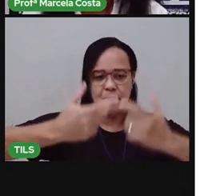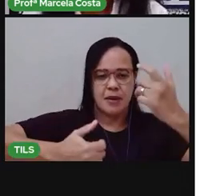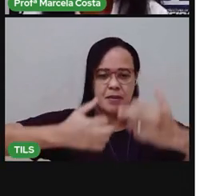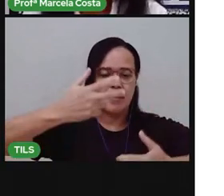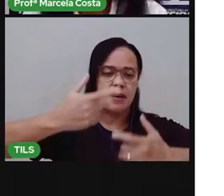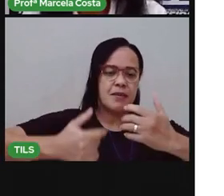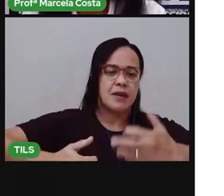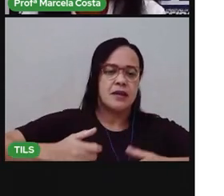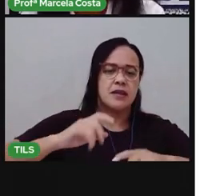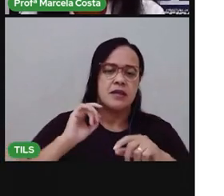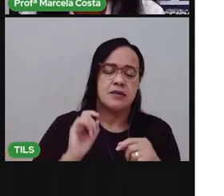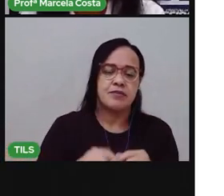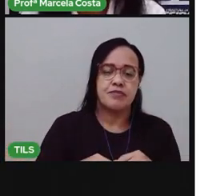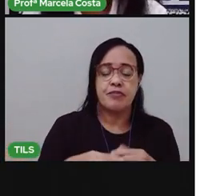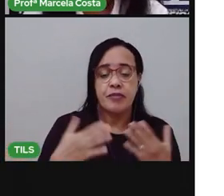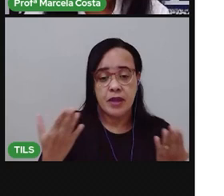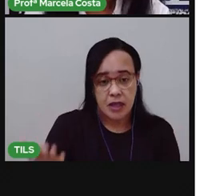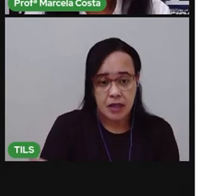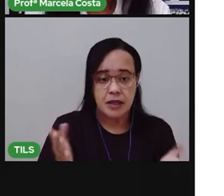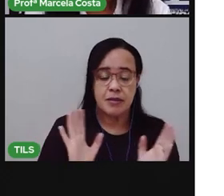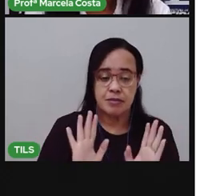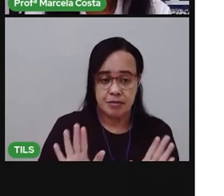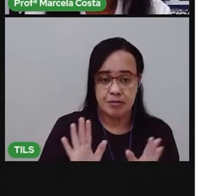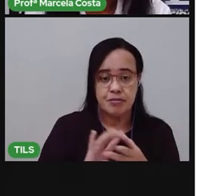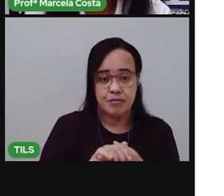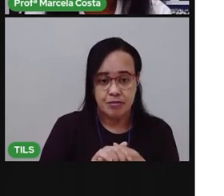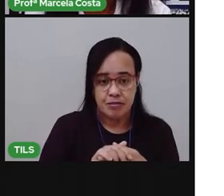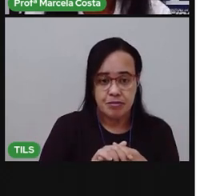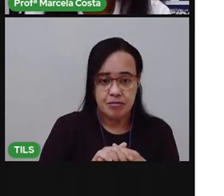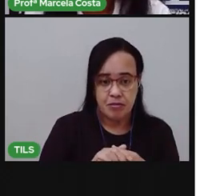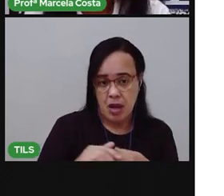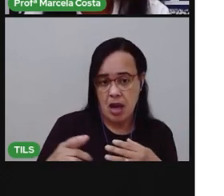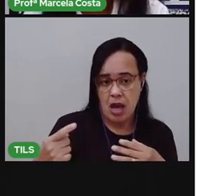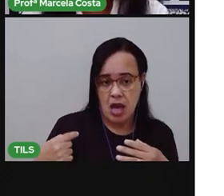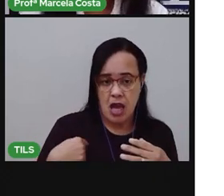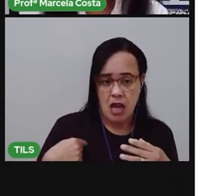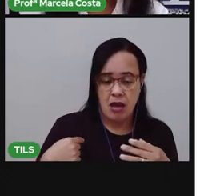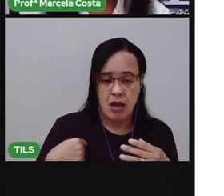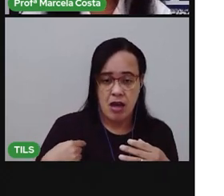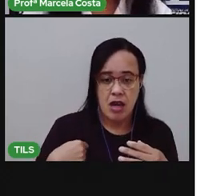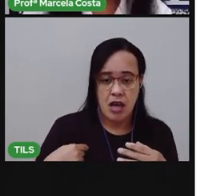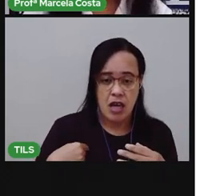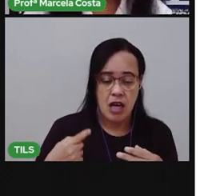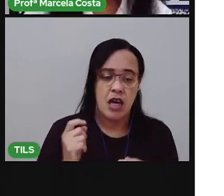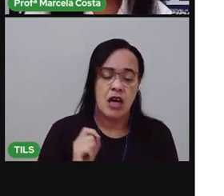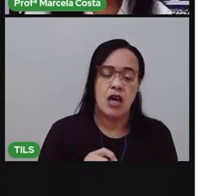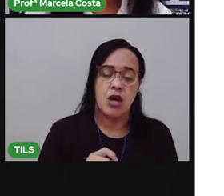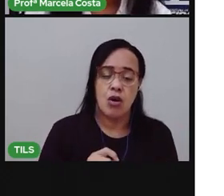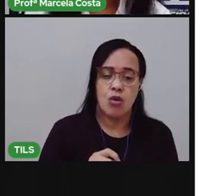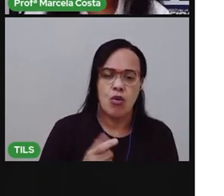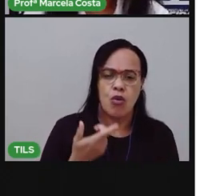É o seguinte, eu ganhei uma coisa muito importante.